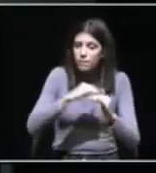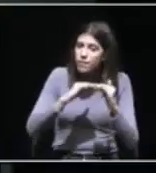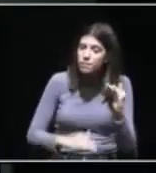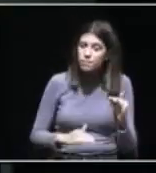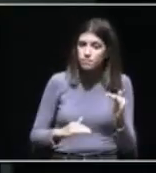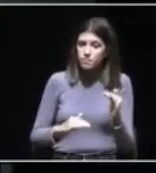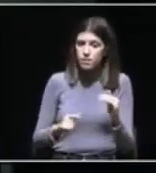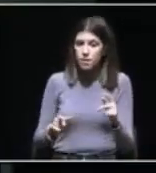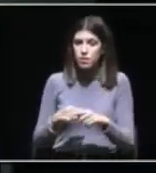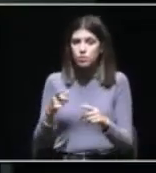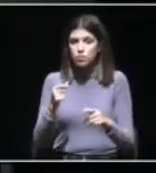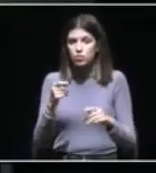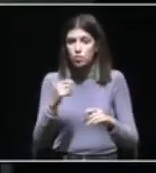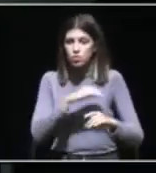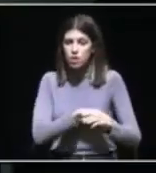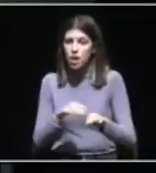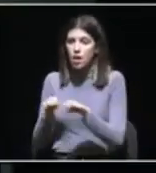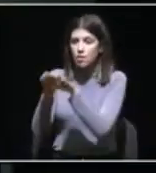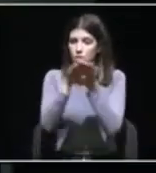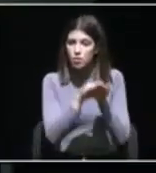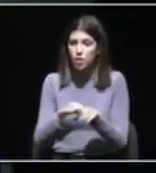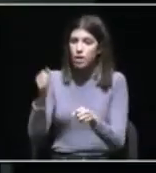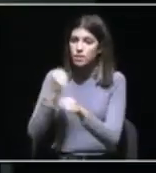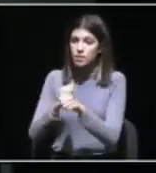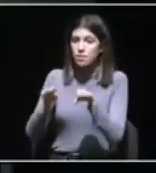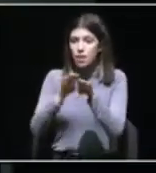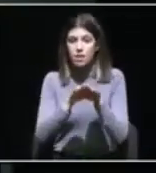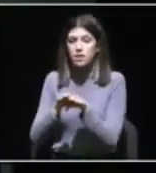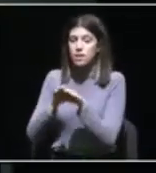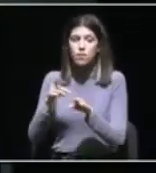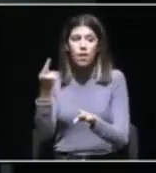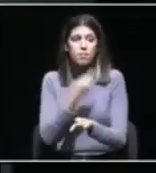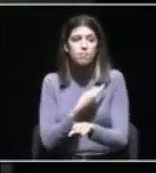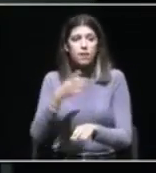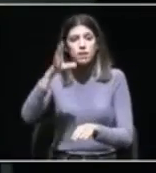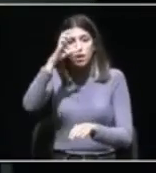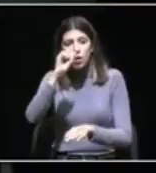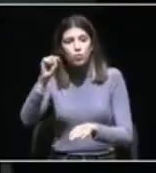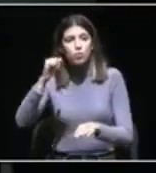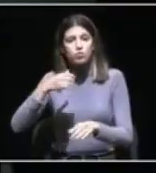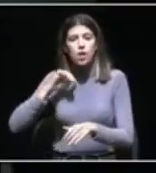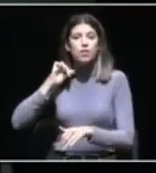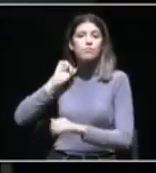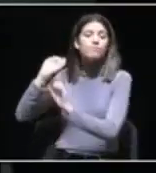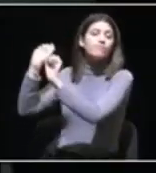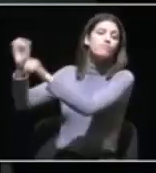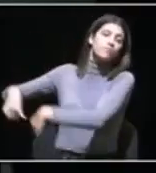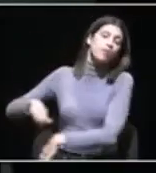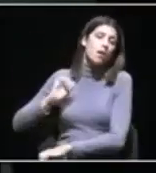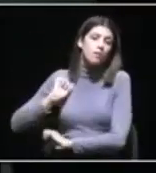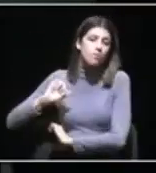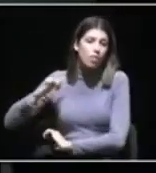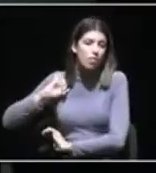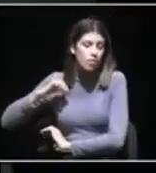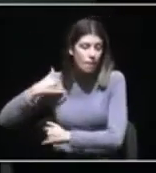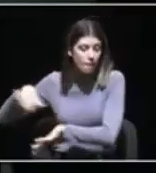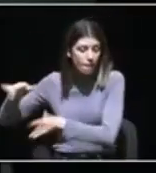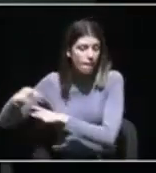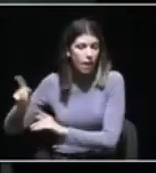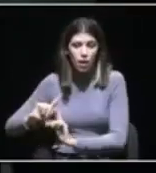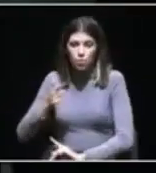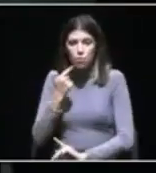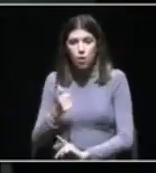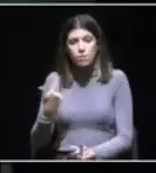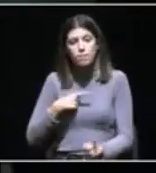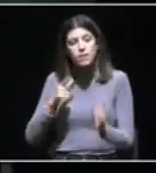lógica de salário igual para trabalho igual tem que ser assegurada e o Estado não se pode demitir das suas obrigações e da exigência do cumprimento da